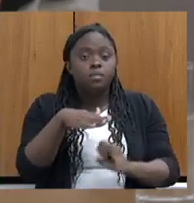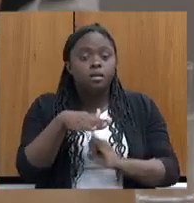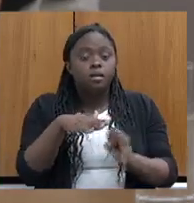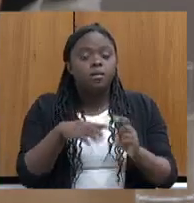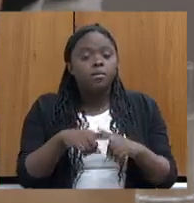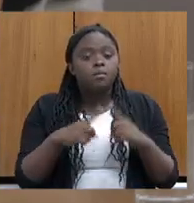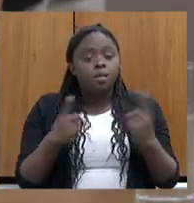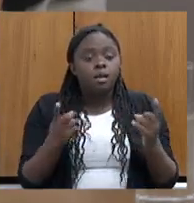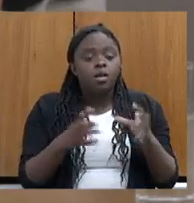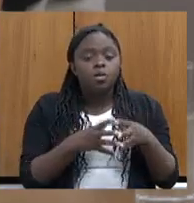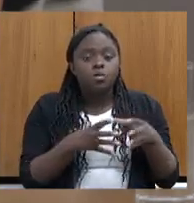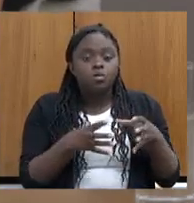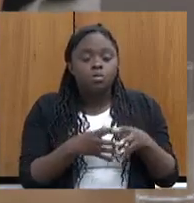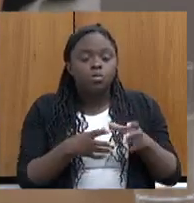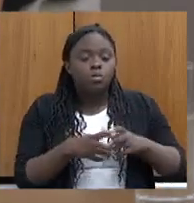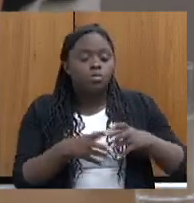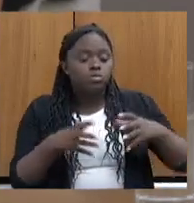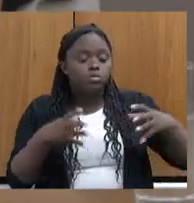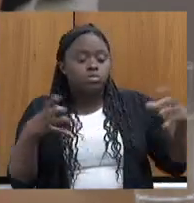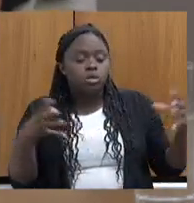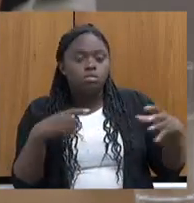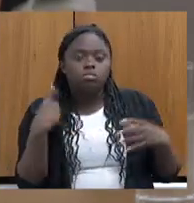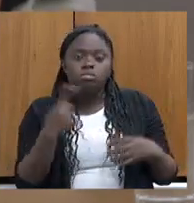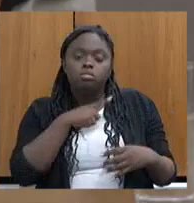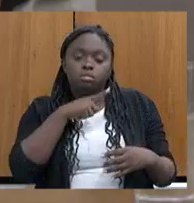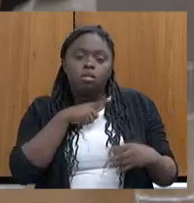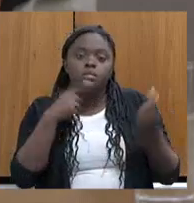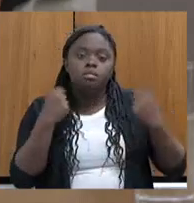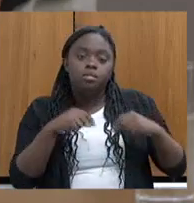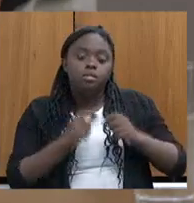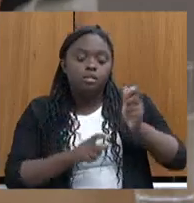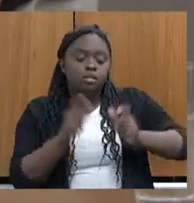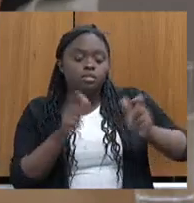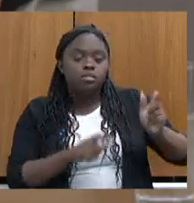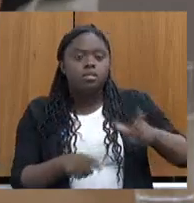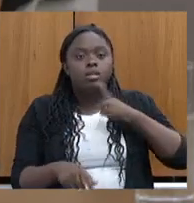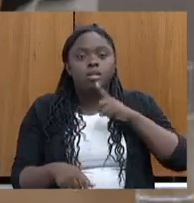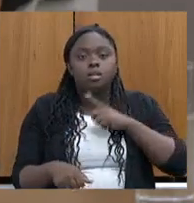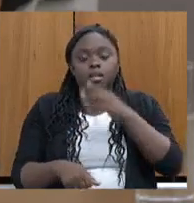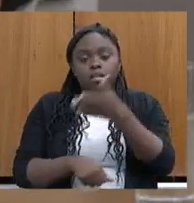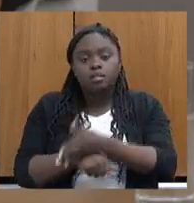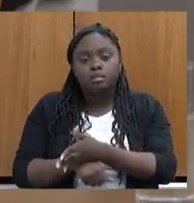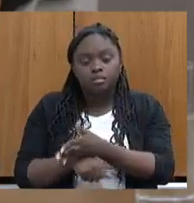o volume que nós temos, nós precisamos também colocar as pessoas em um emprego formal.